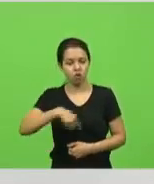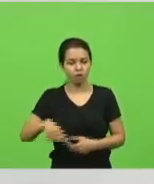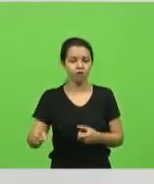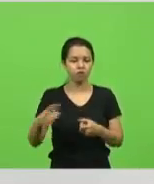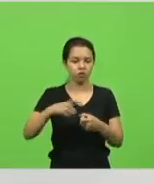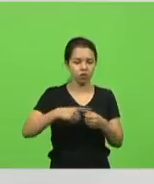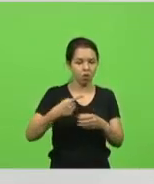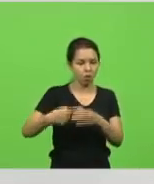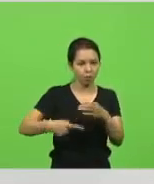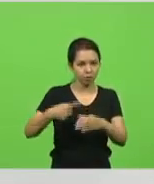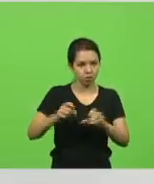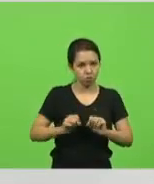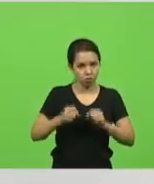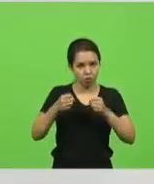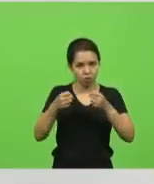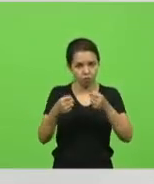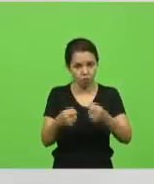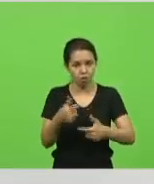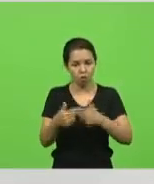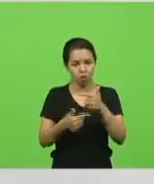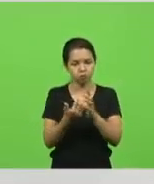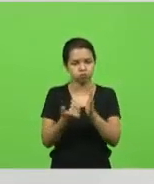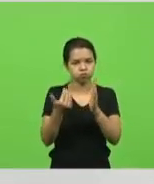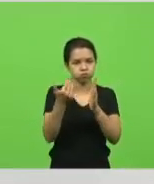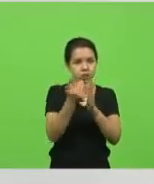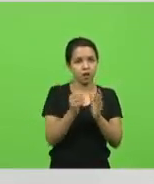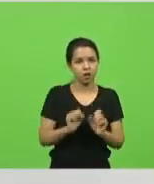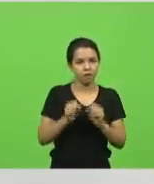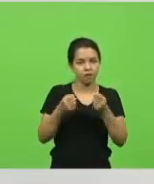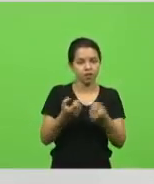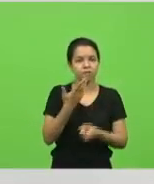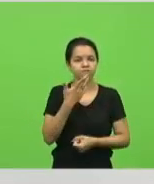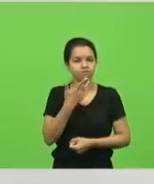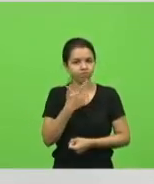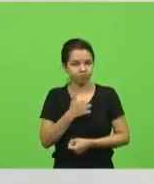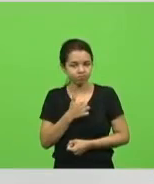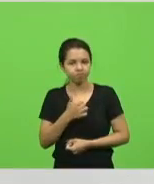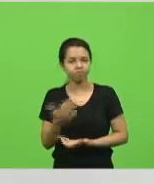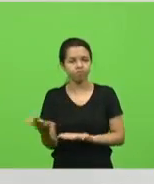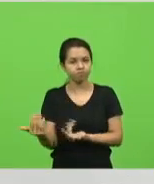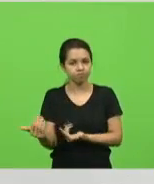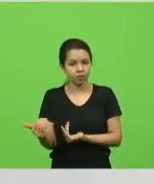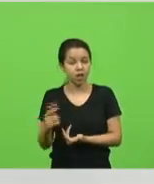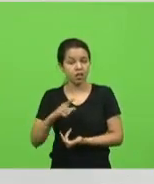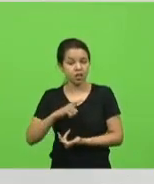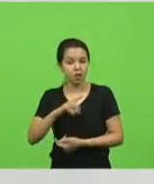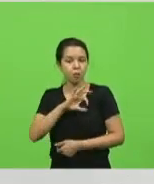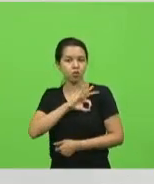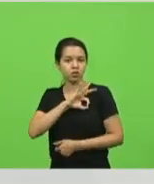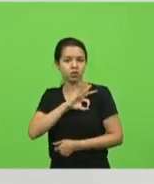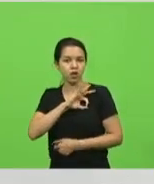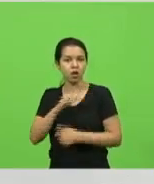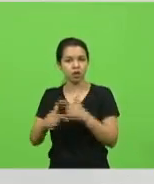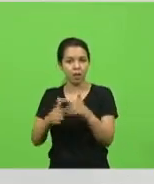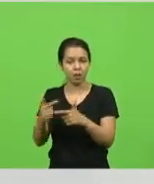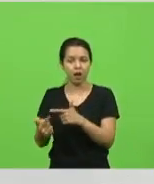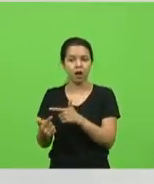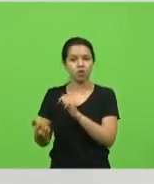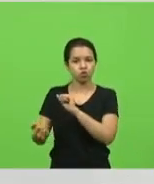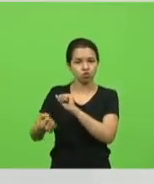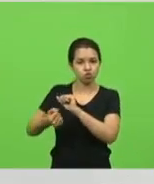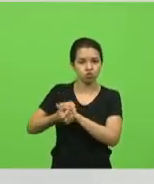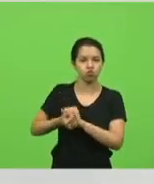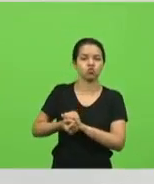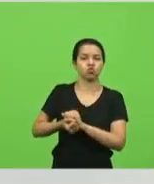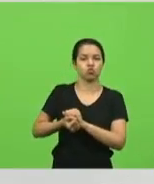na defesa da criança, do adolescente. Tem um policial que trabalha comigo, desde que eu fiz aquele PL da tornozeleira. A gente recebeu umas ameaças. E a casa, se pôr no bisou, eles falaram,